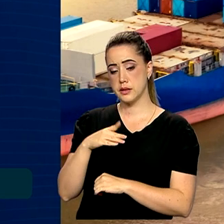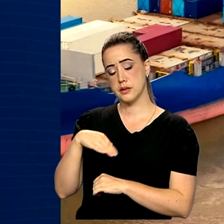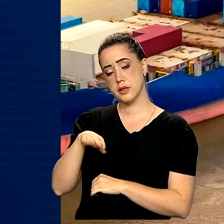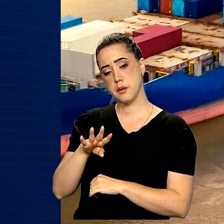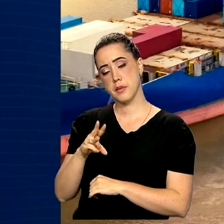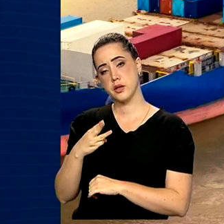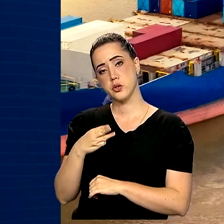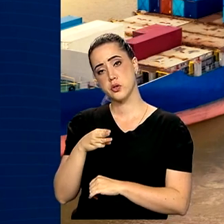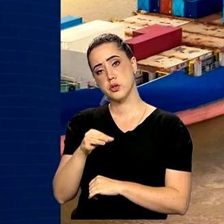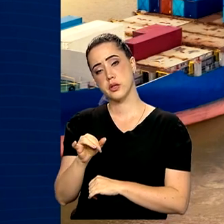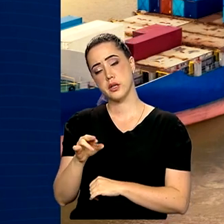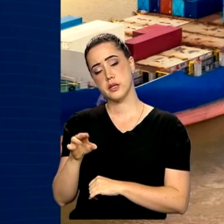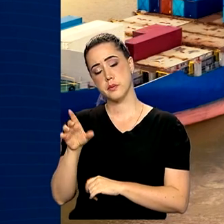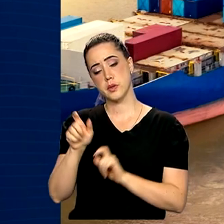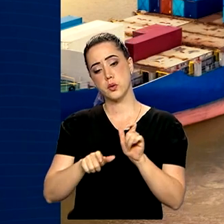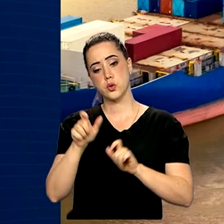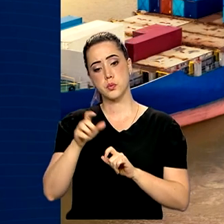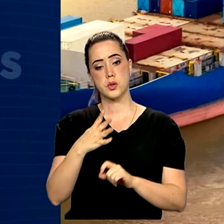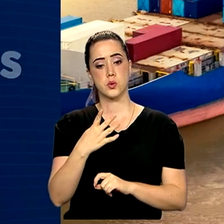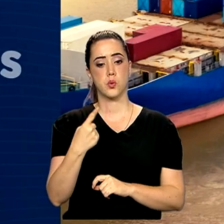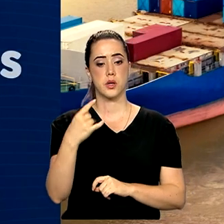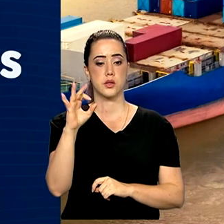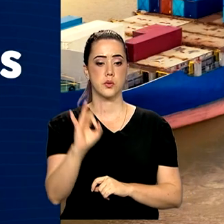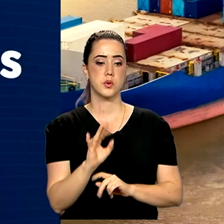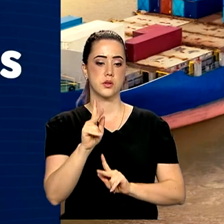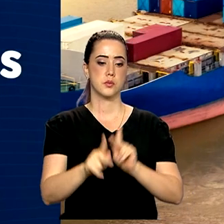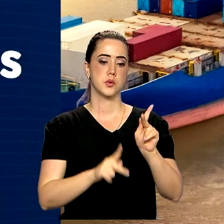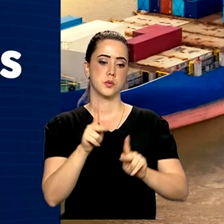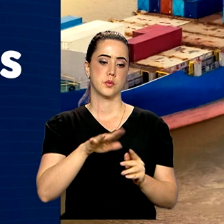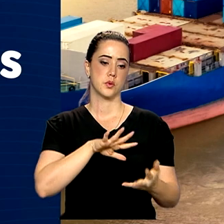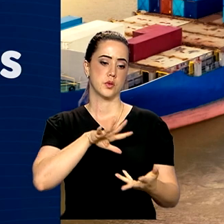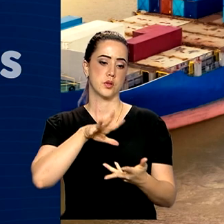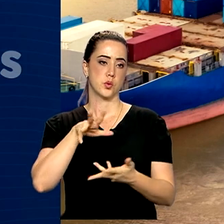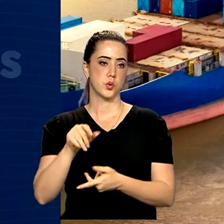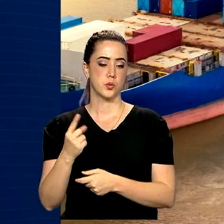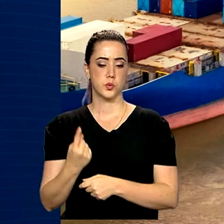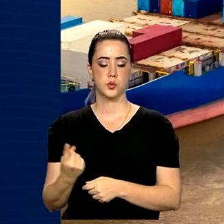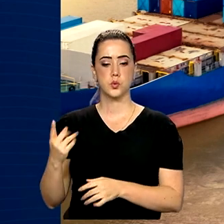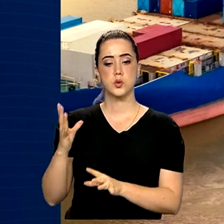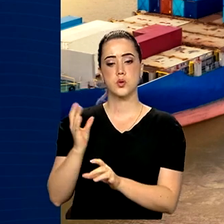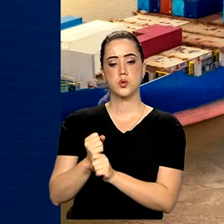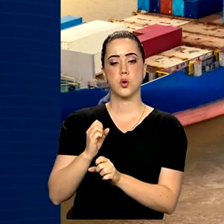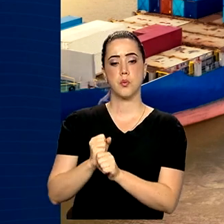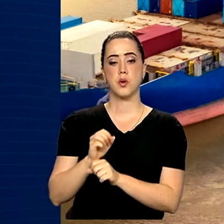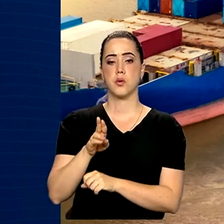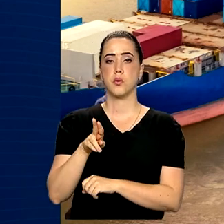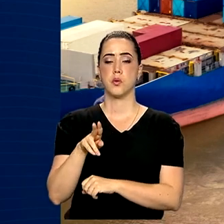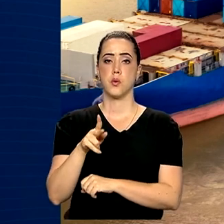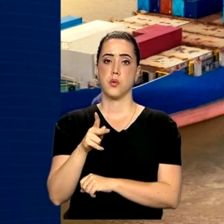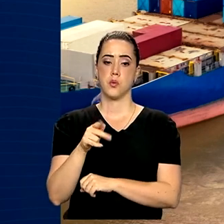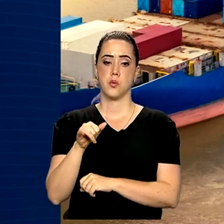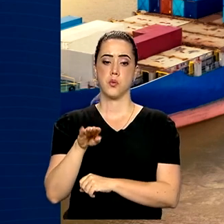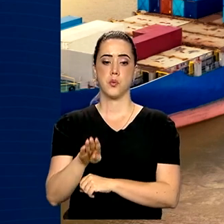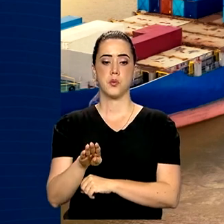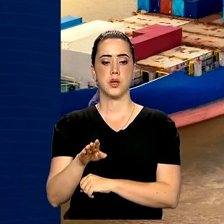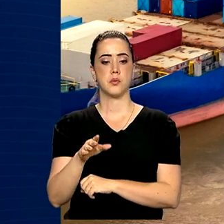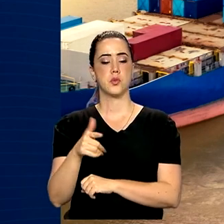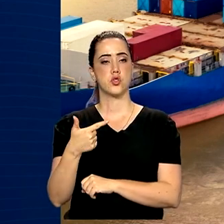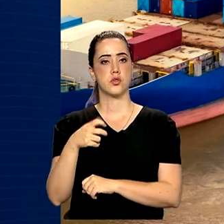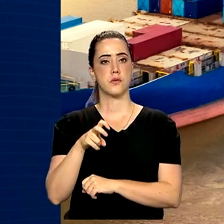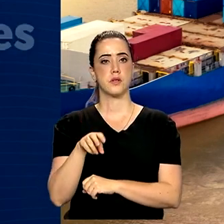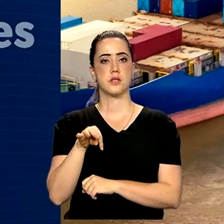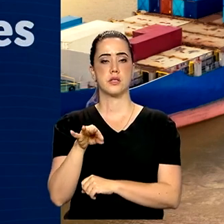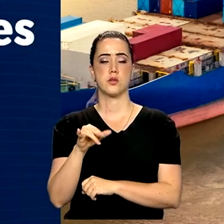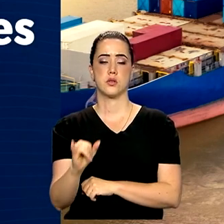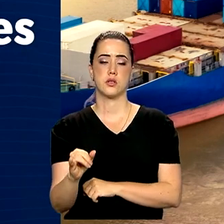3 bilhões de habitantes, 41% da população do planeta e somam um produto interno bruto de 25 trilhões